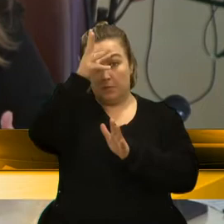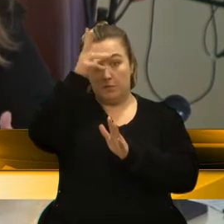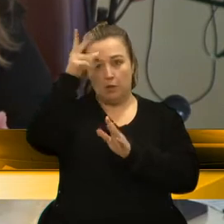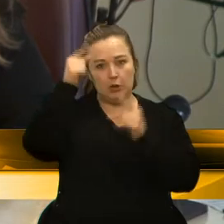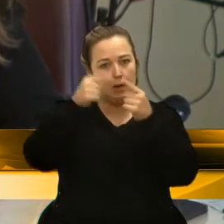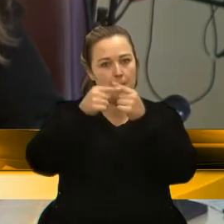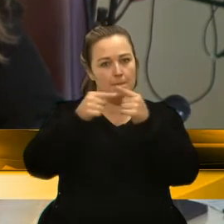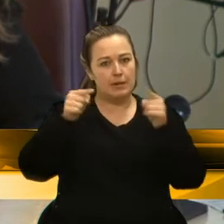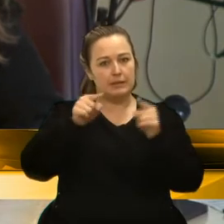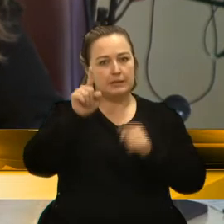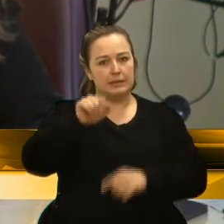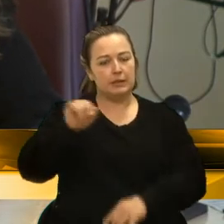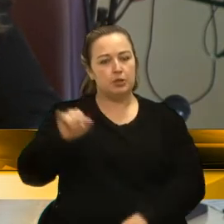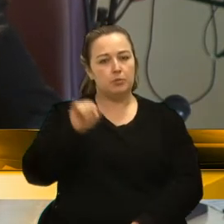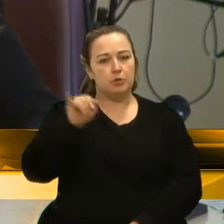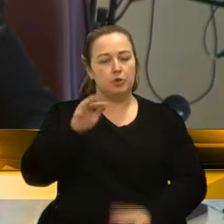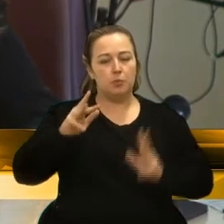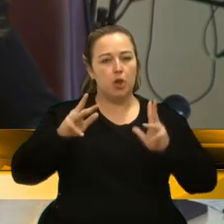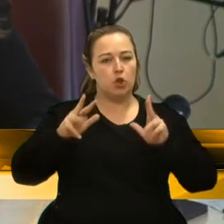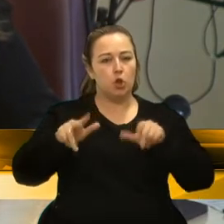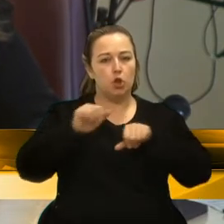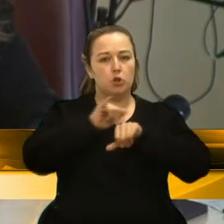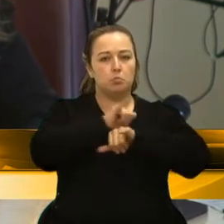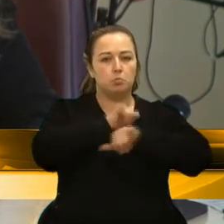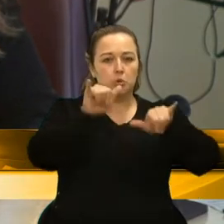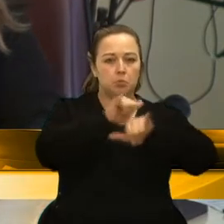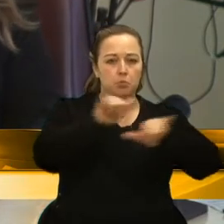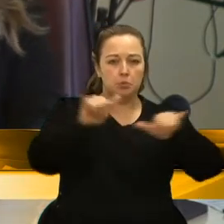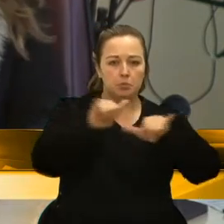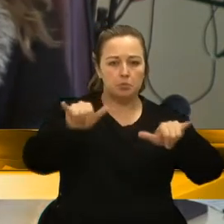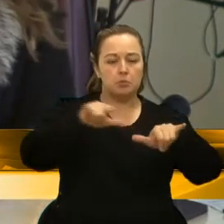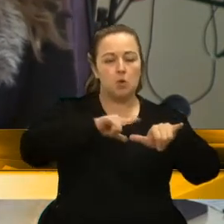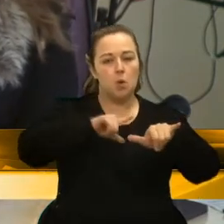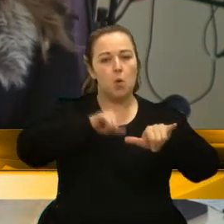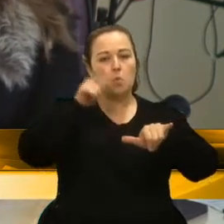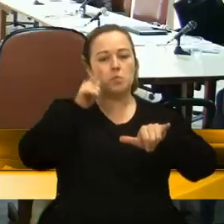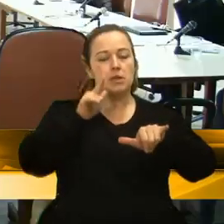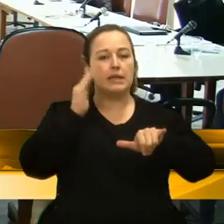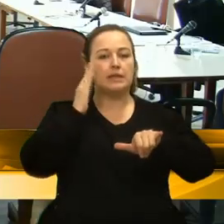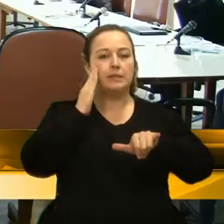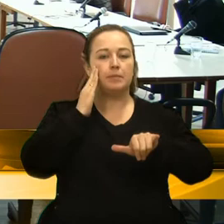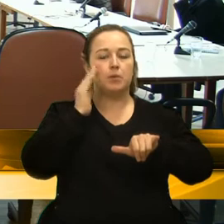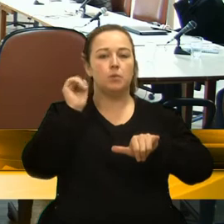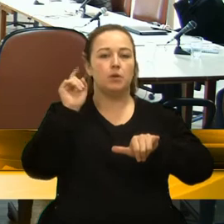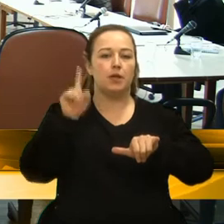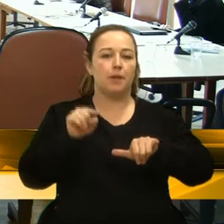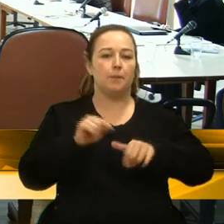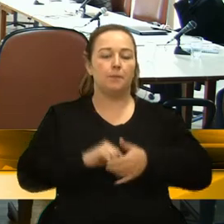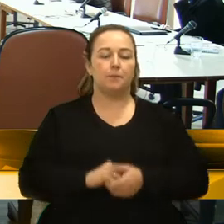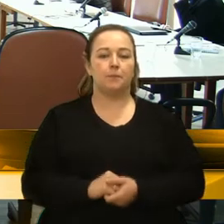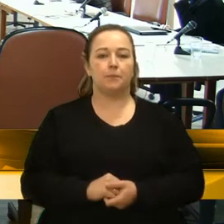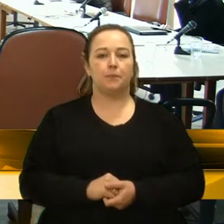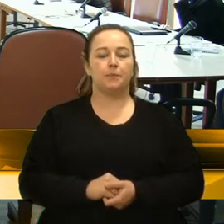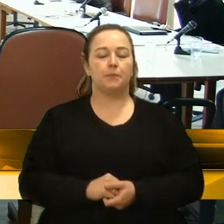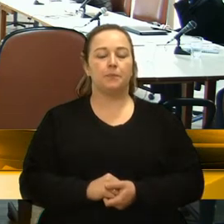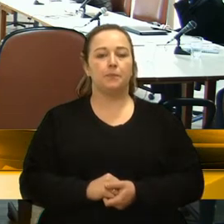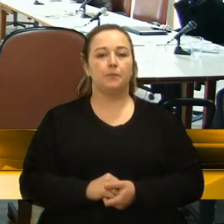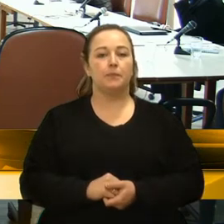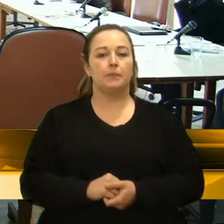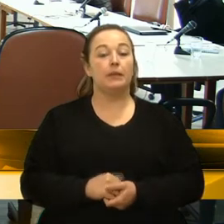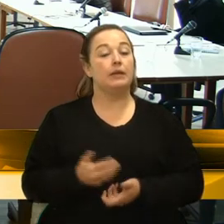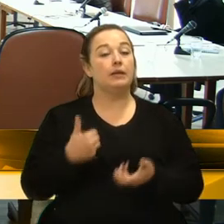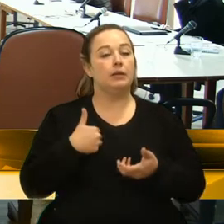mais pessoas tenham acesso. Obrigada, vereador Renato. Obrigado, vereadora Paula. Eu quero aqui